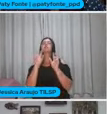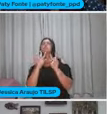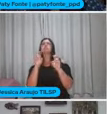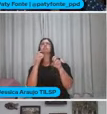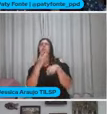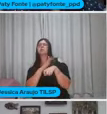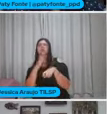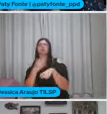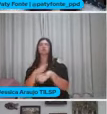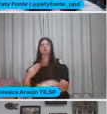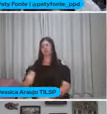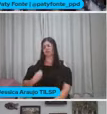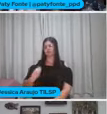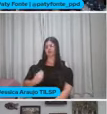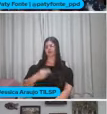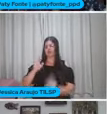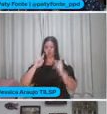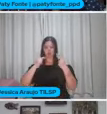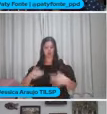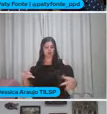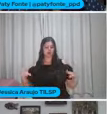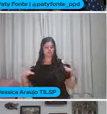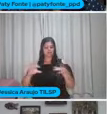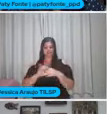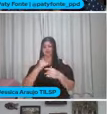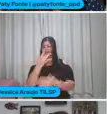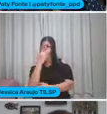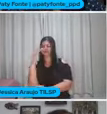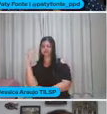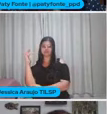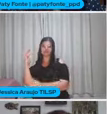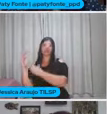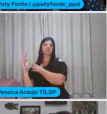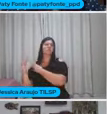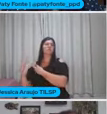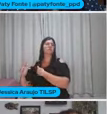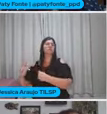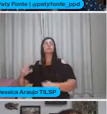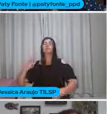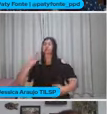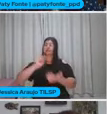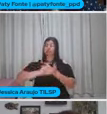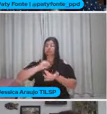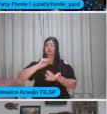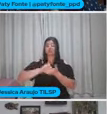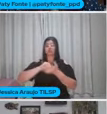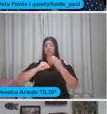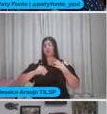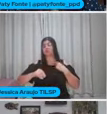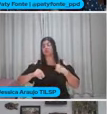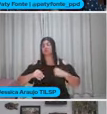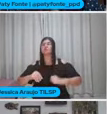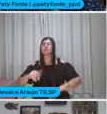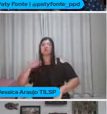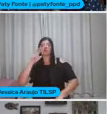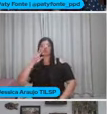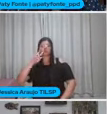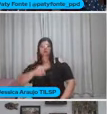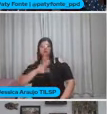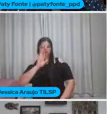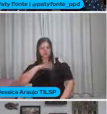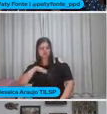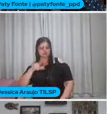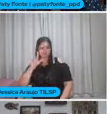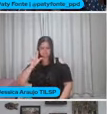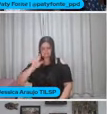vida De ser humano Conectado com a natureza Sim Sim E o que está faltando Quanto a gente vê Crianças pequenininhas